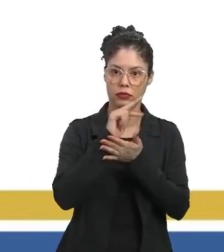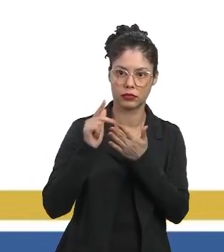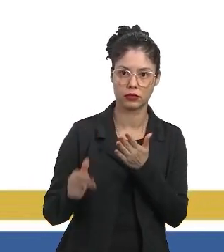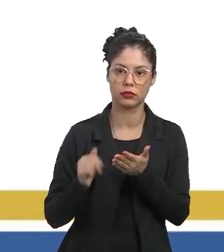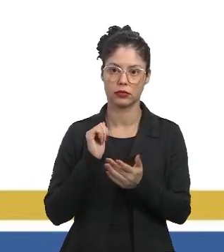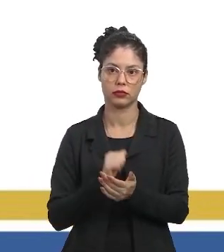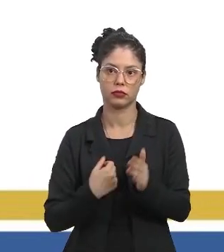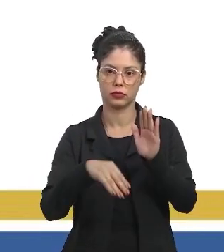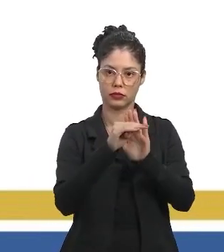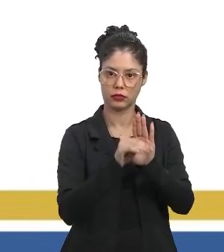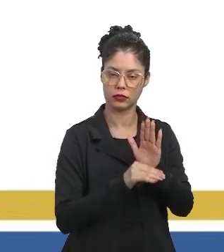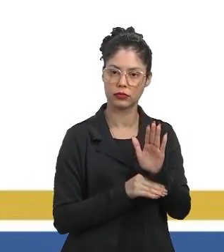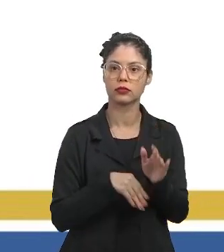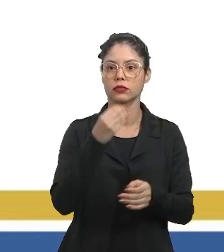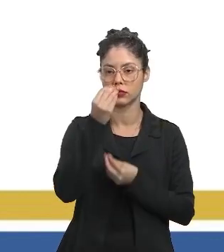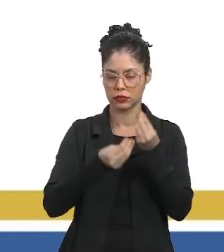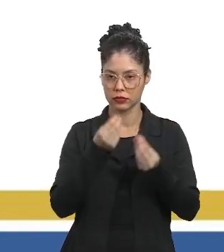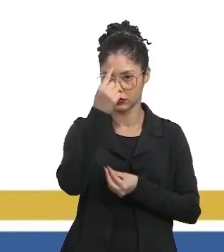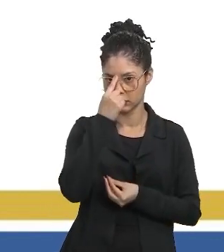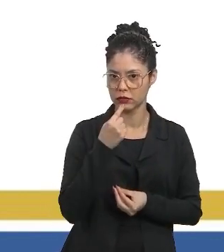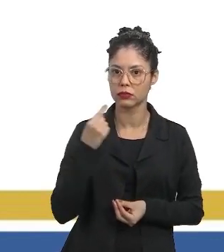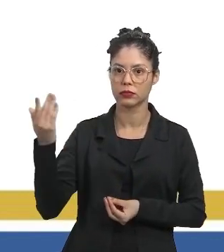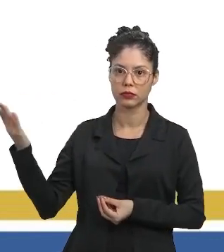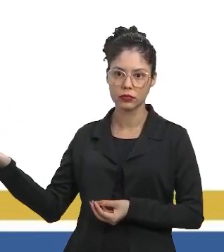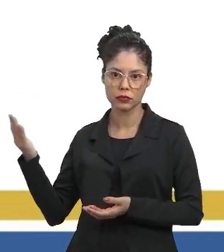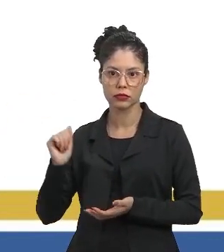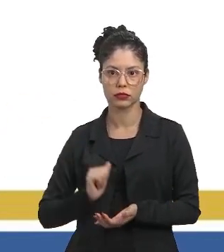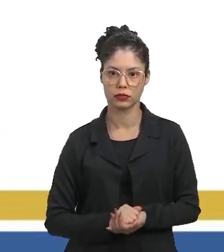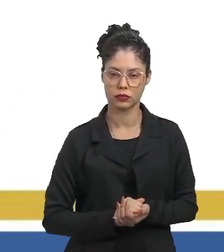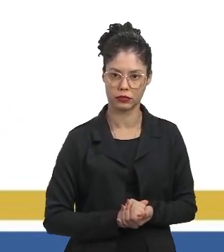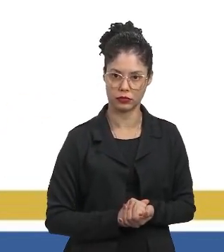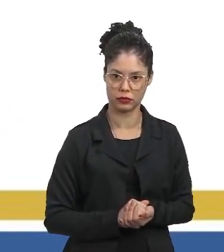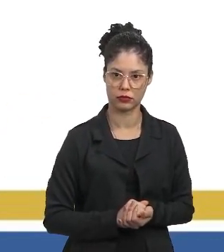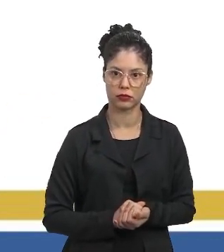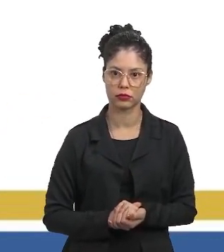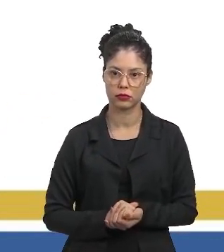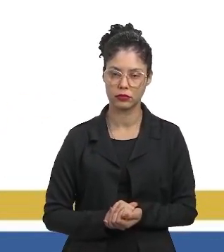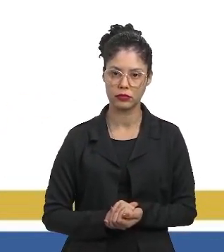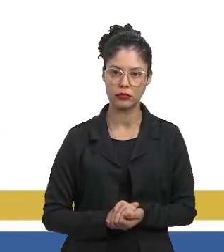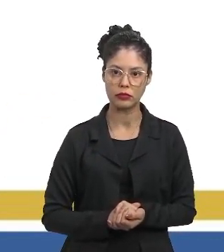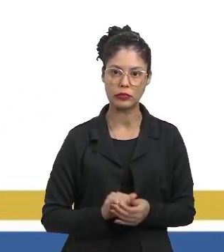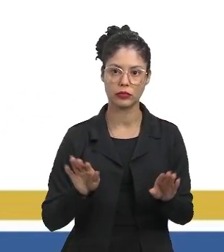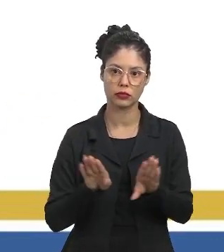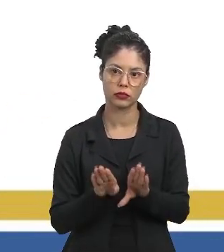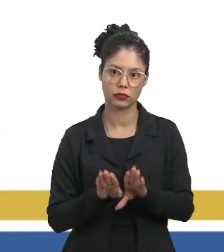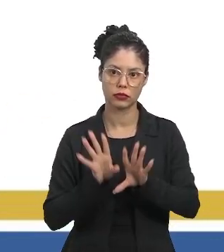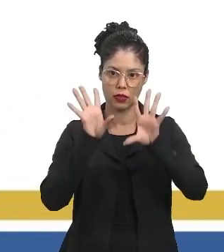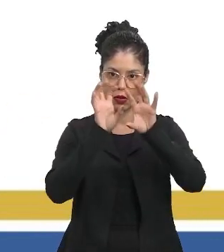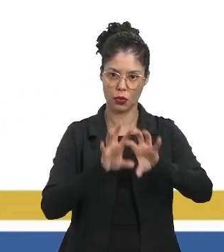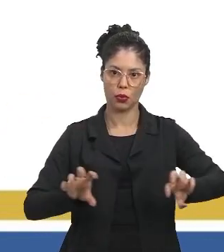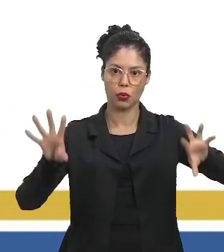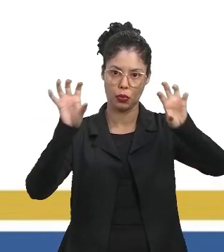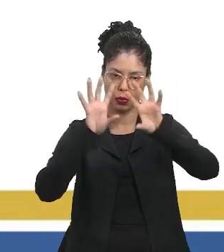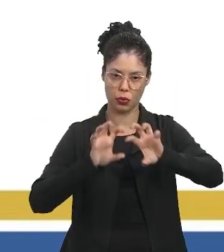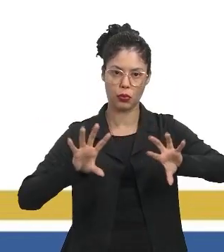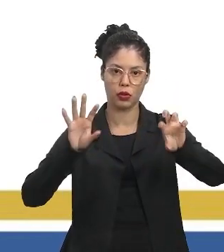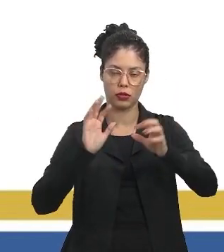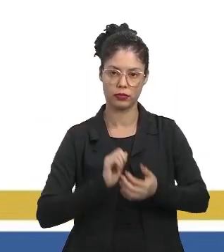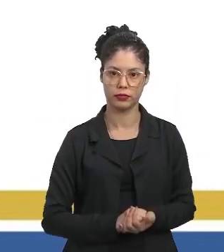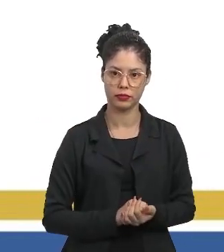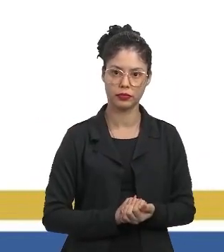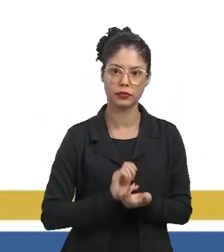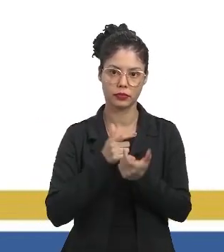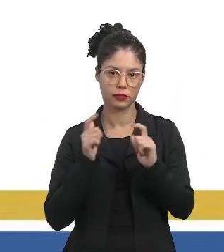etapas. Conforme é figura... Vamos lá. Está lá o gás de nitrogênio, o gás que tem maior